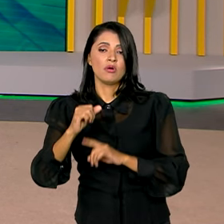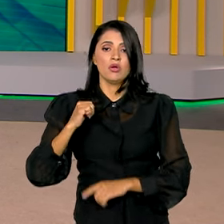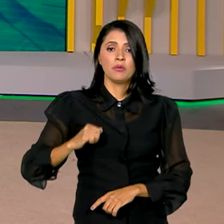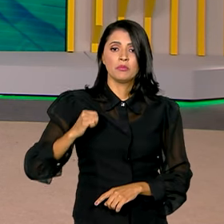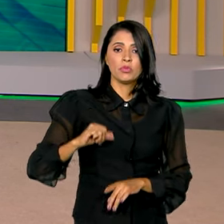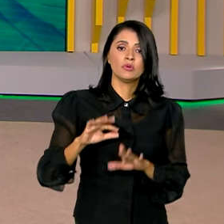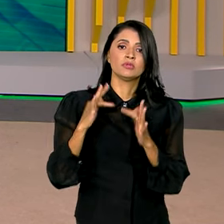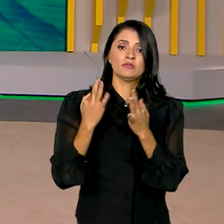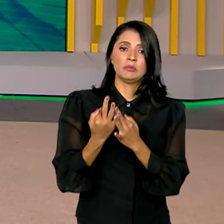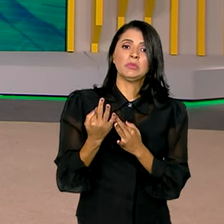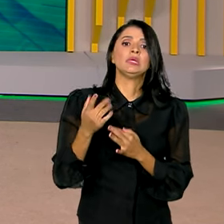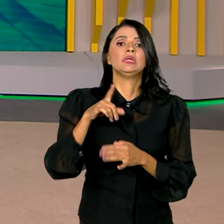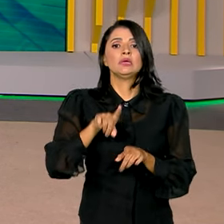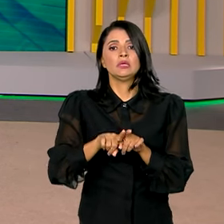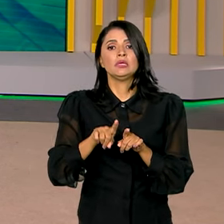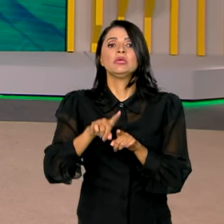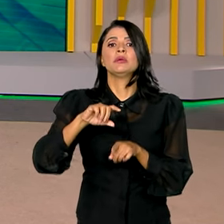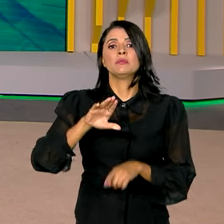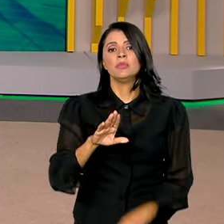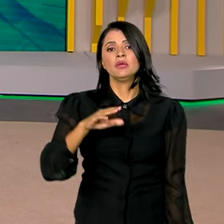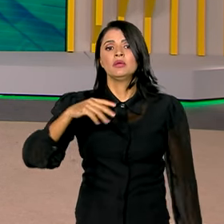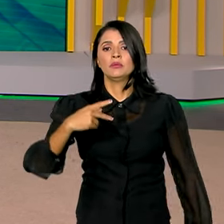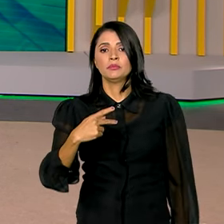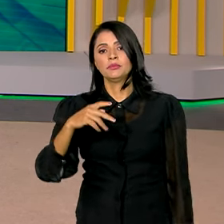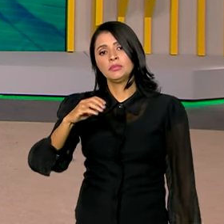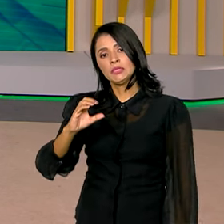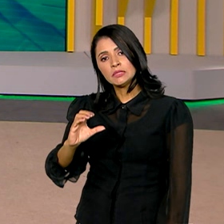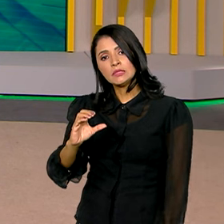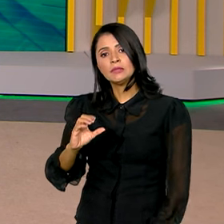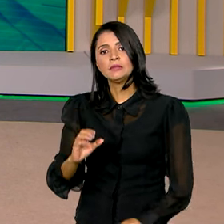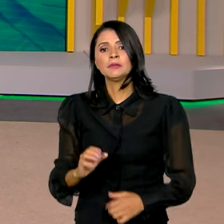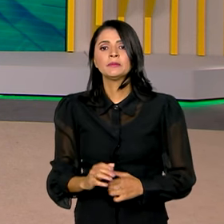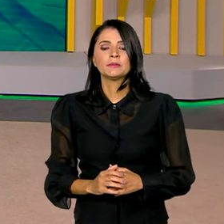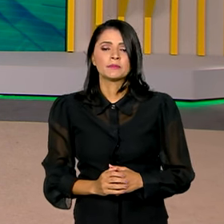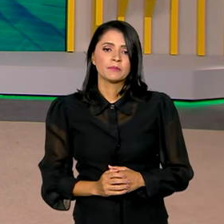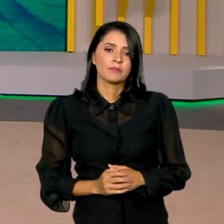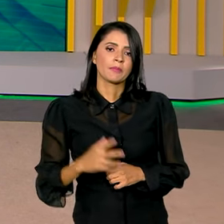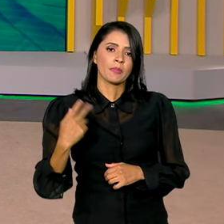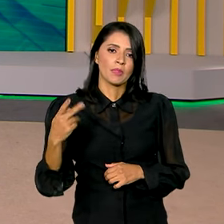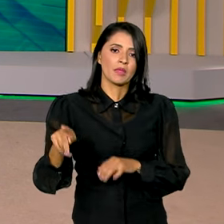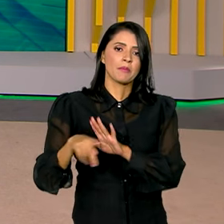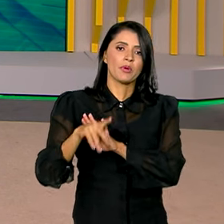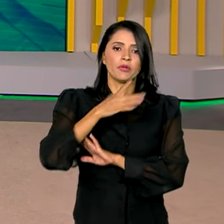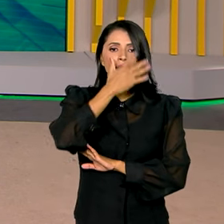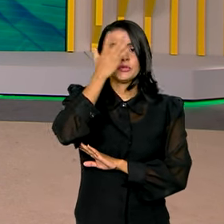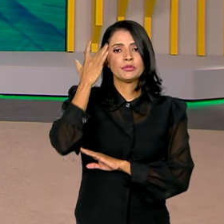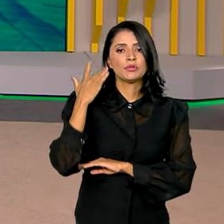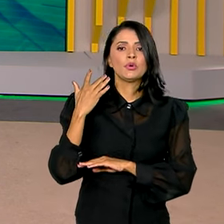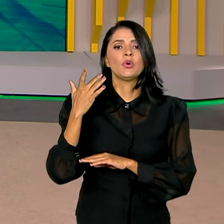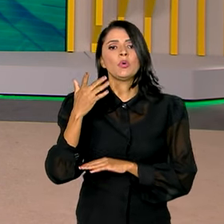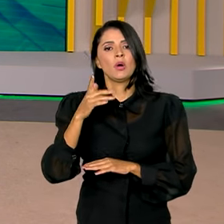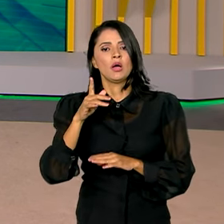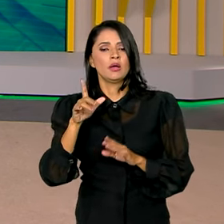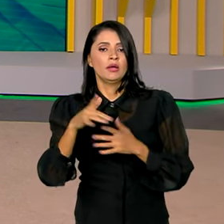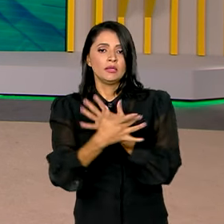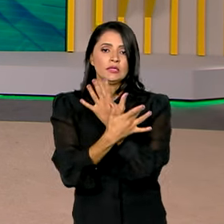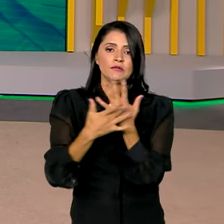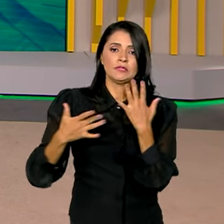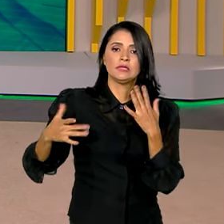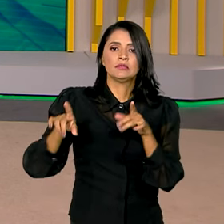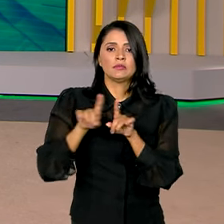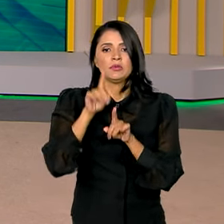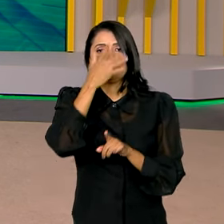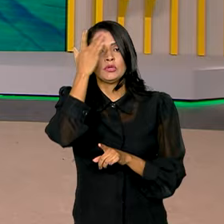Bolsa Família e o benefício de prestação continuada, que é o destinatário às pessoas com deficiência e